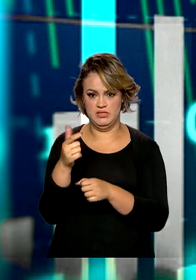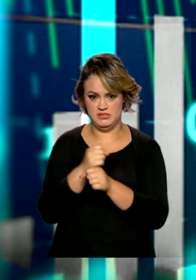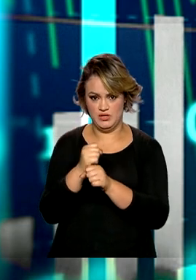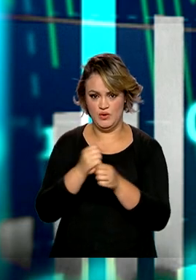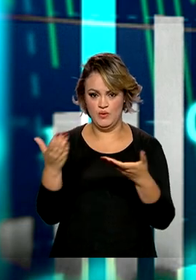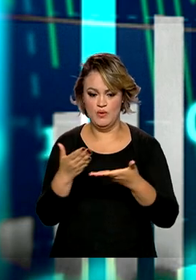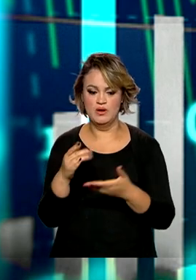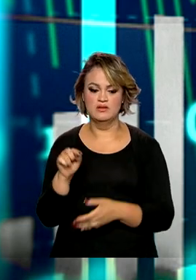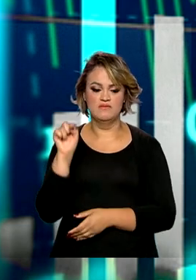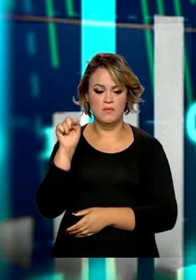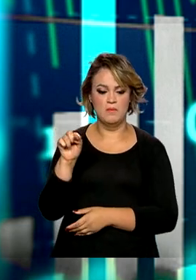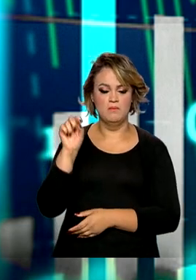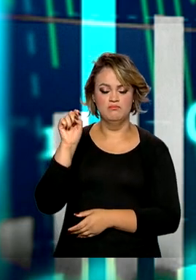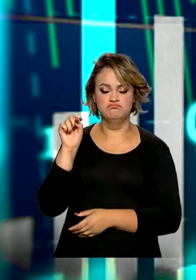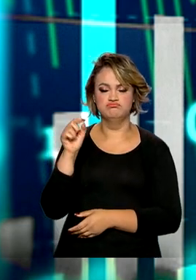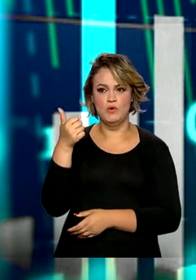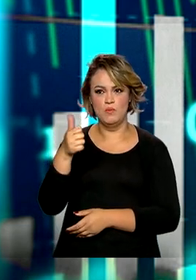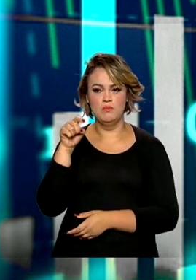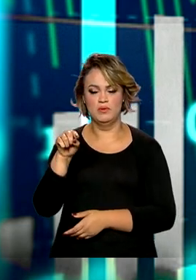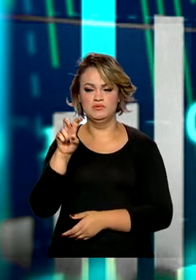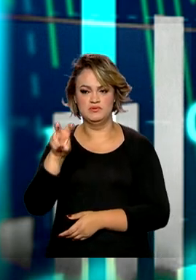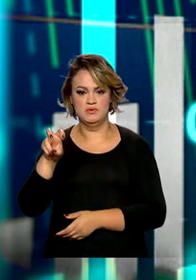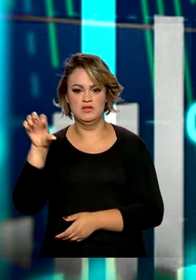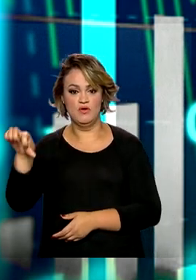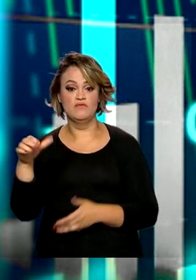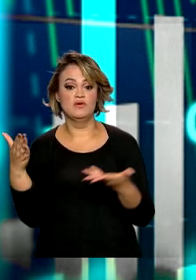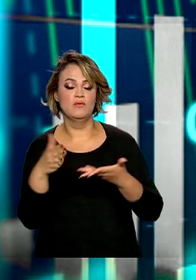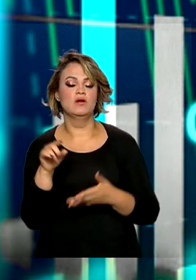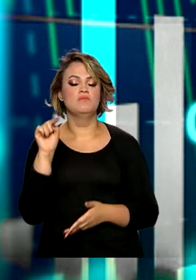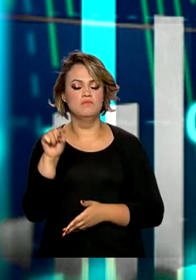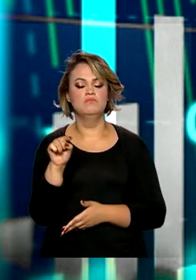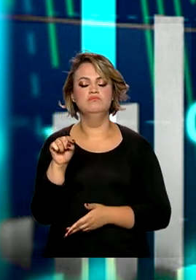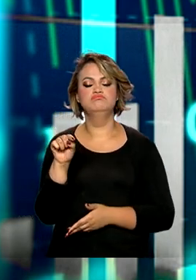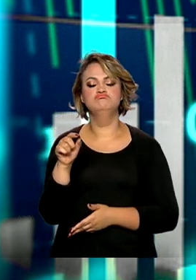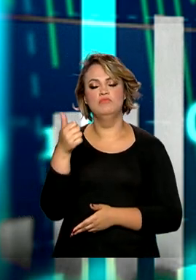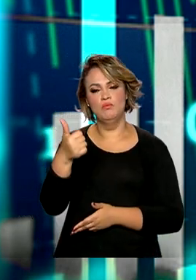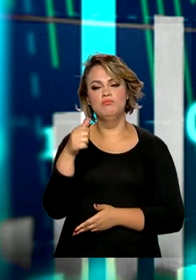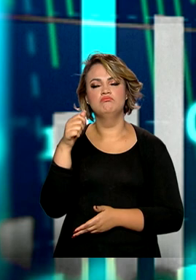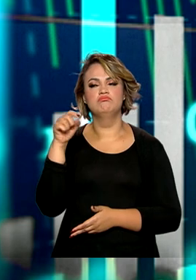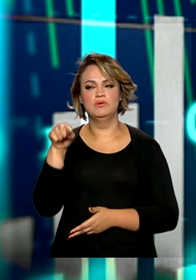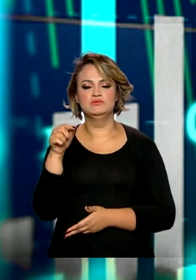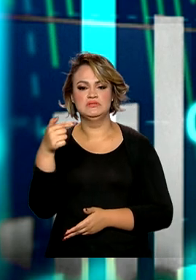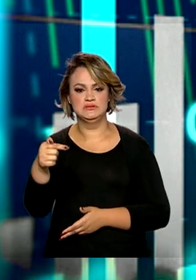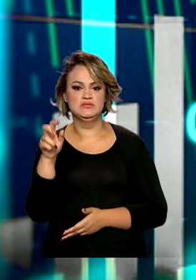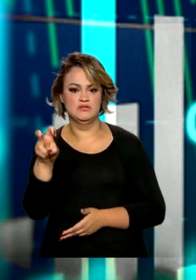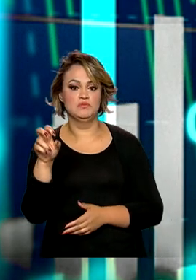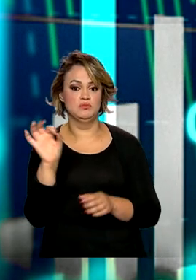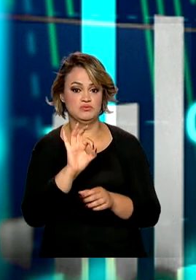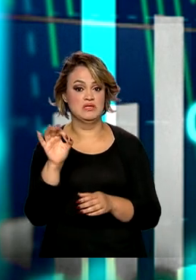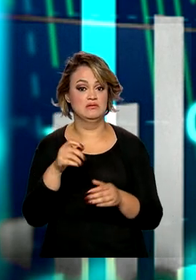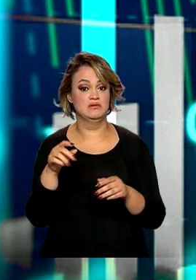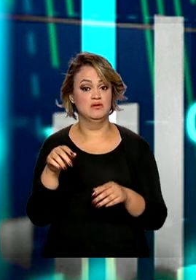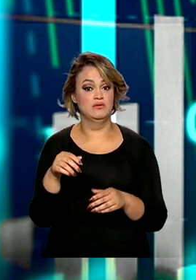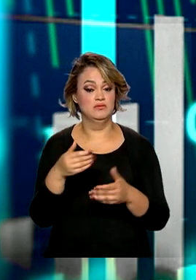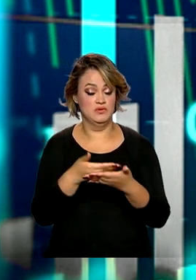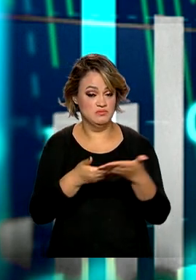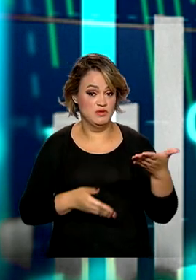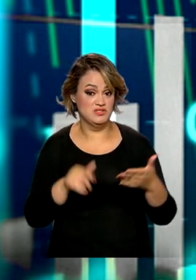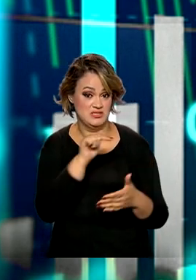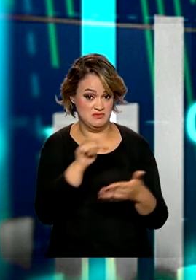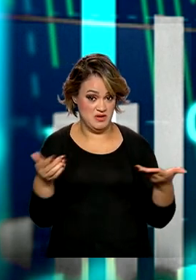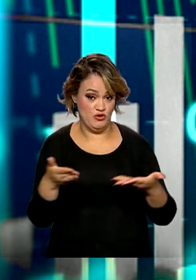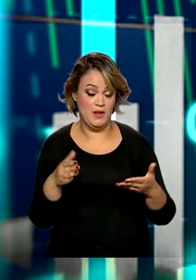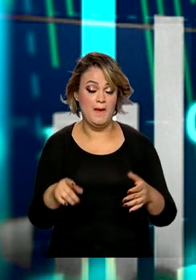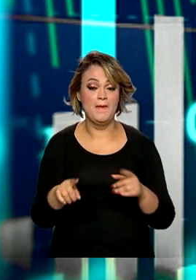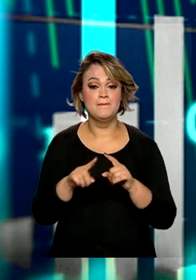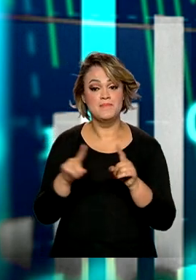,59%, subiu agora para 1,75% no Boletim Focus desta semana. Por outro lado,